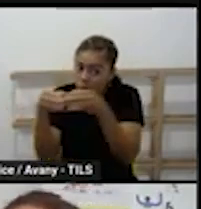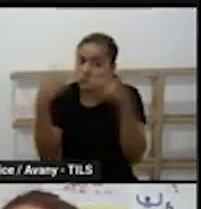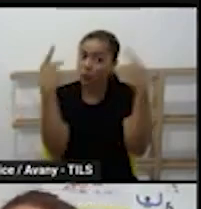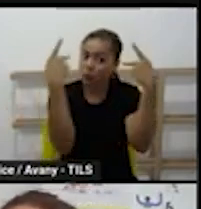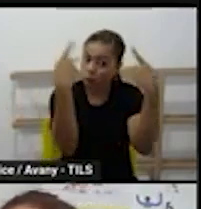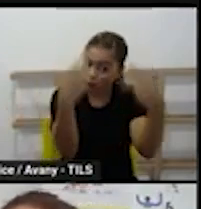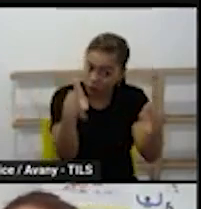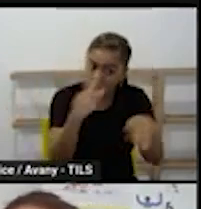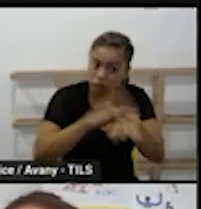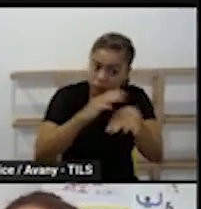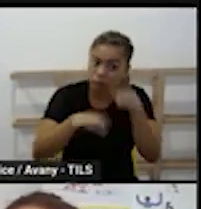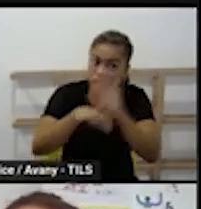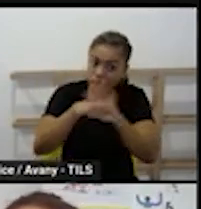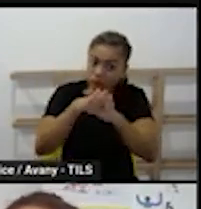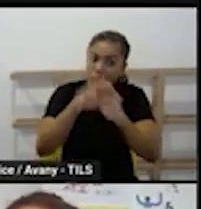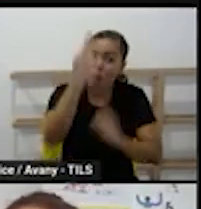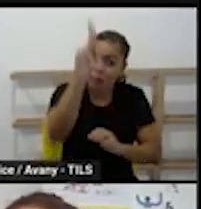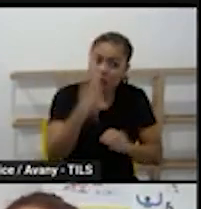então vamos lá